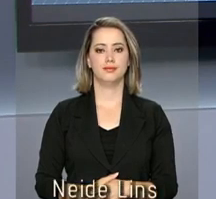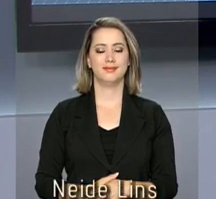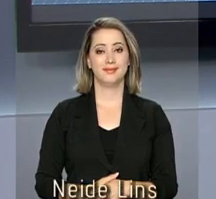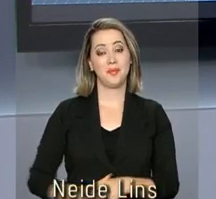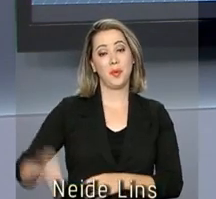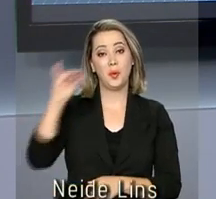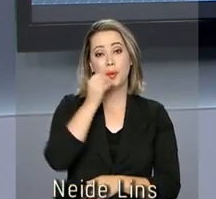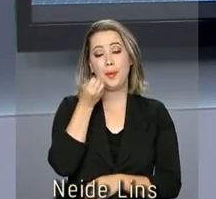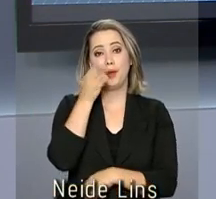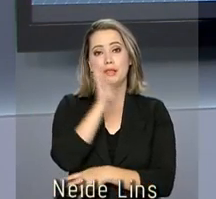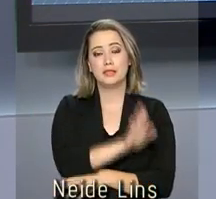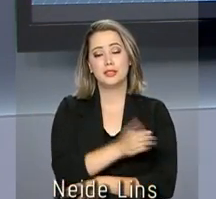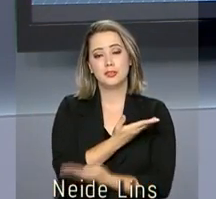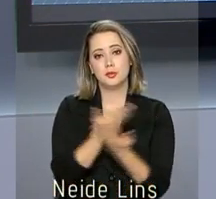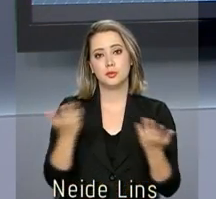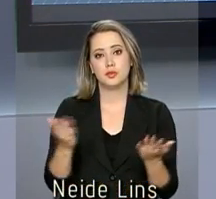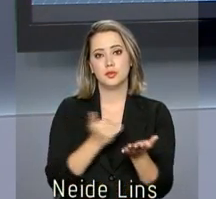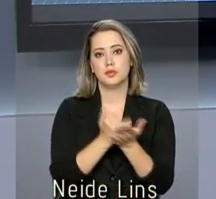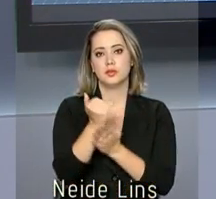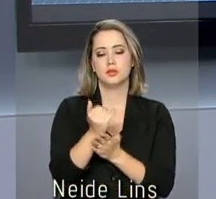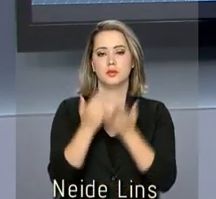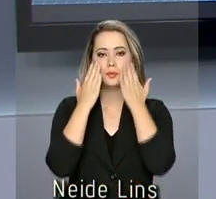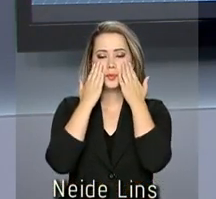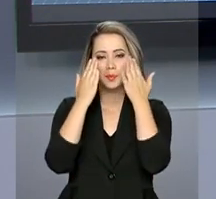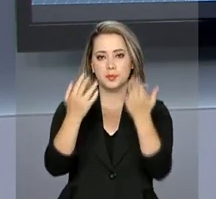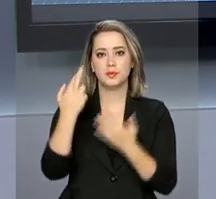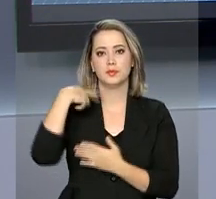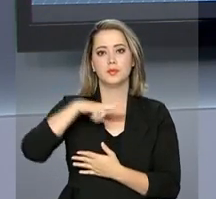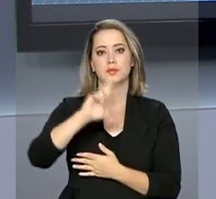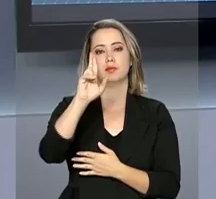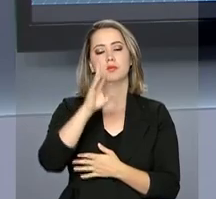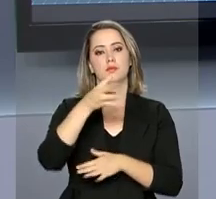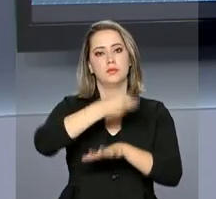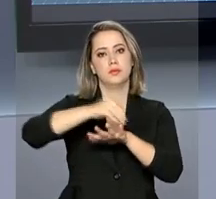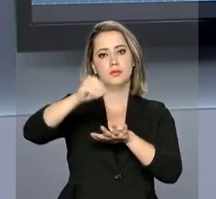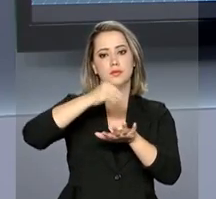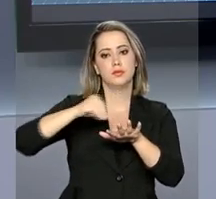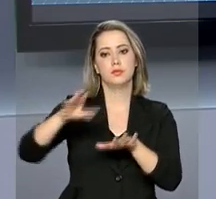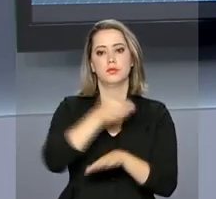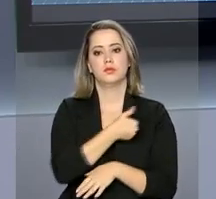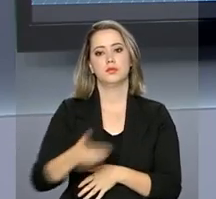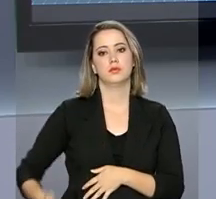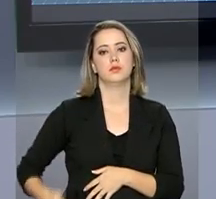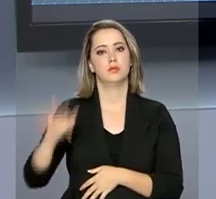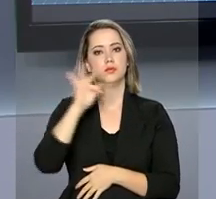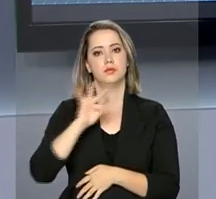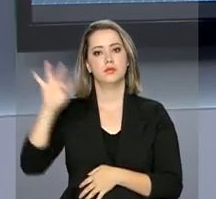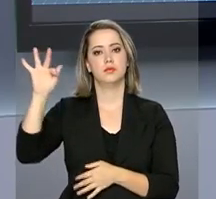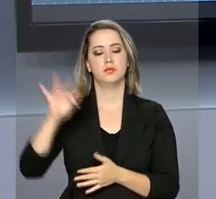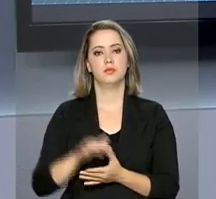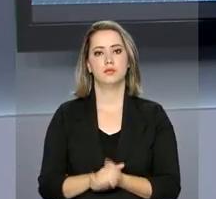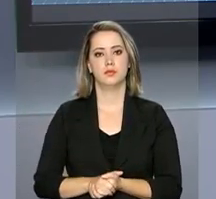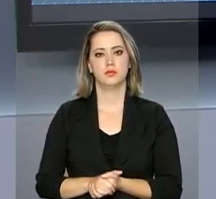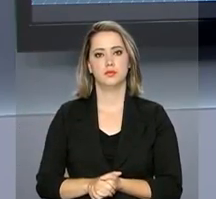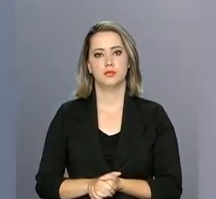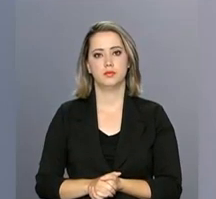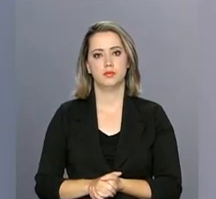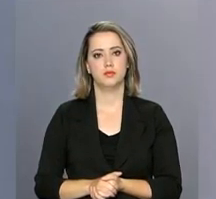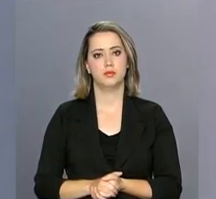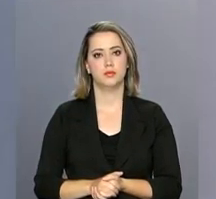Olá, boa tarde para você. Começa agora mais uma edição do Repórter NBR com as notícias do governo federal.